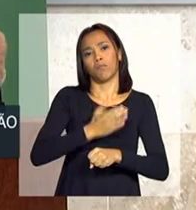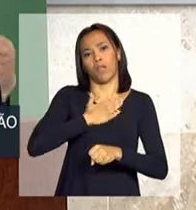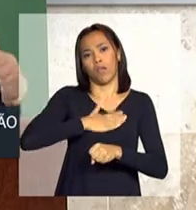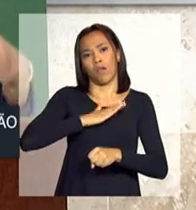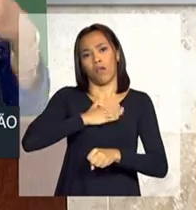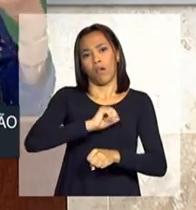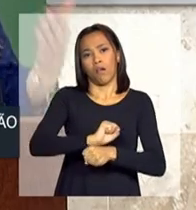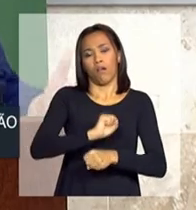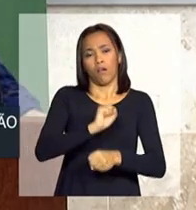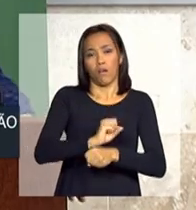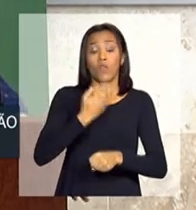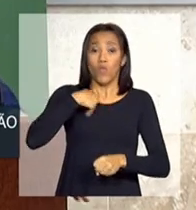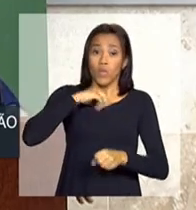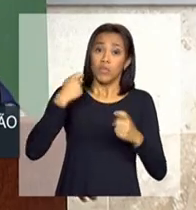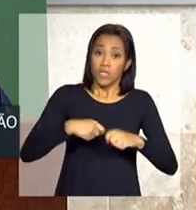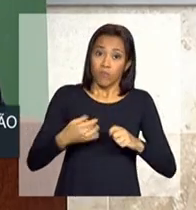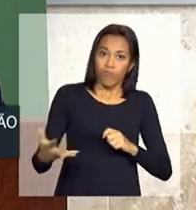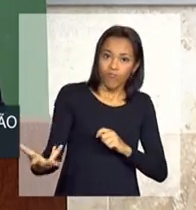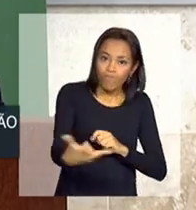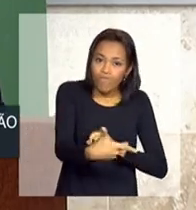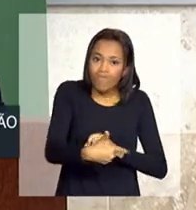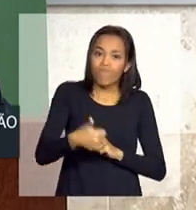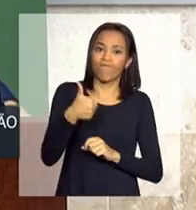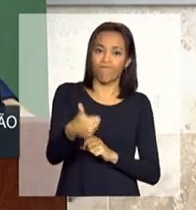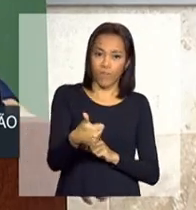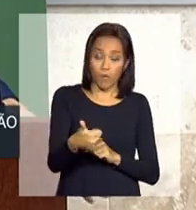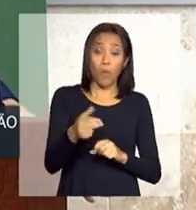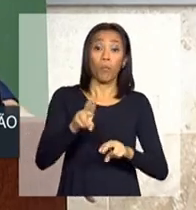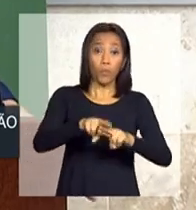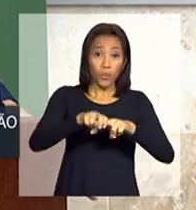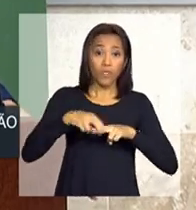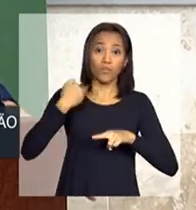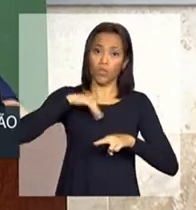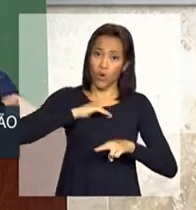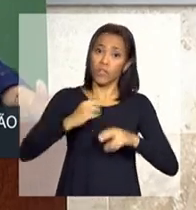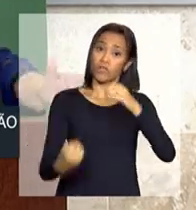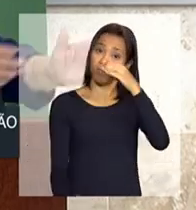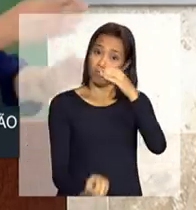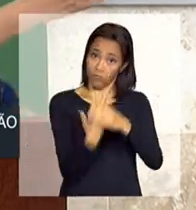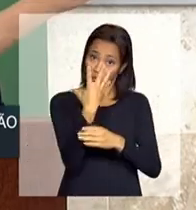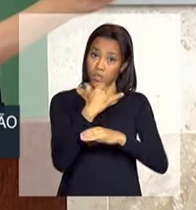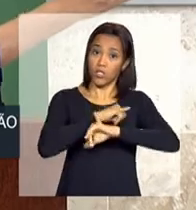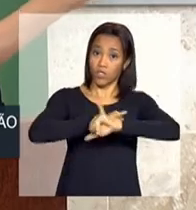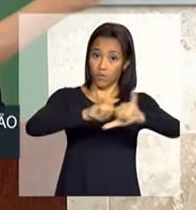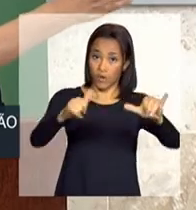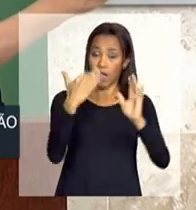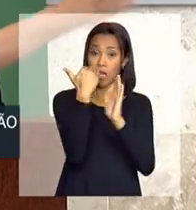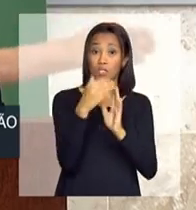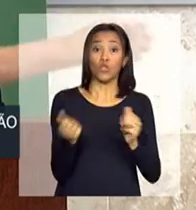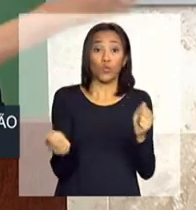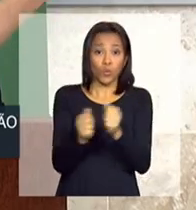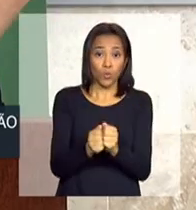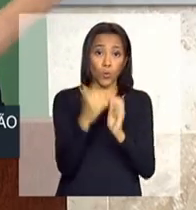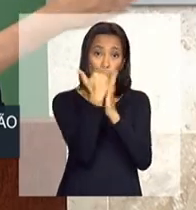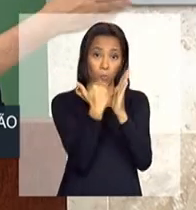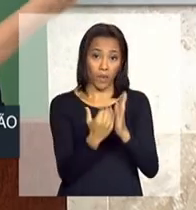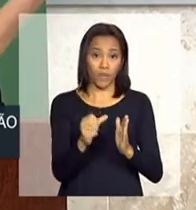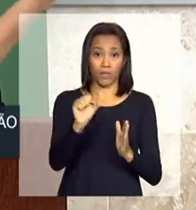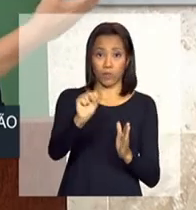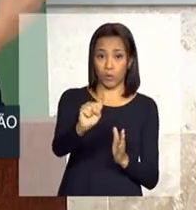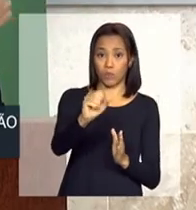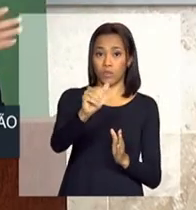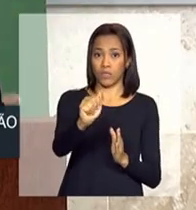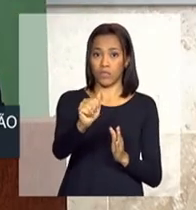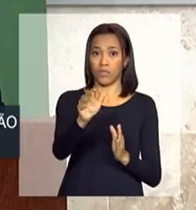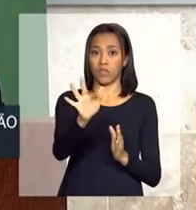nós vamos ter de aperfeiçoar. Por isso, nós lançaremos, junto com o plano safra, apesar de ter ali no programa